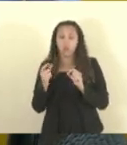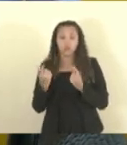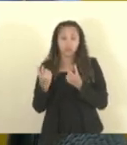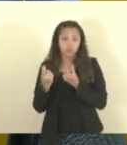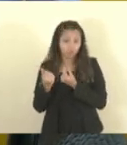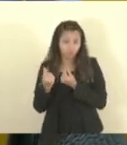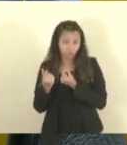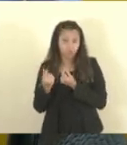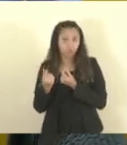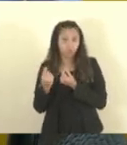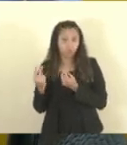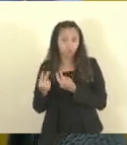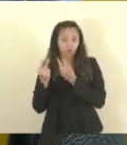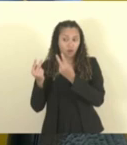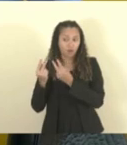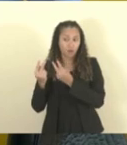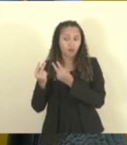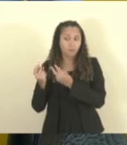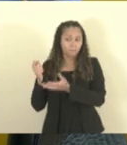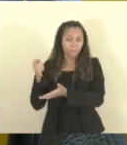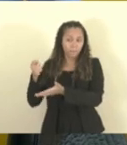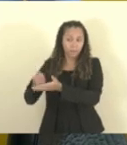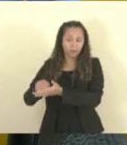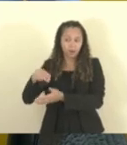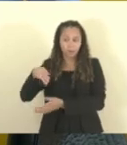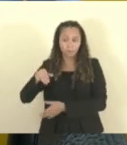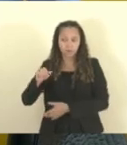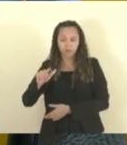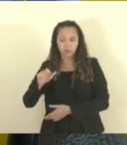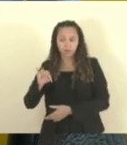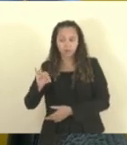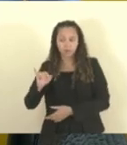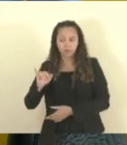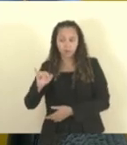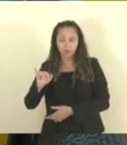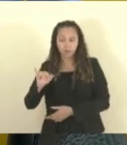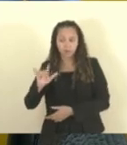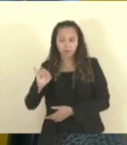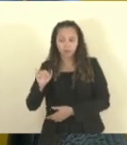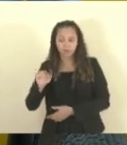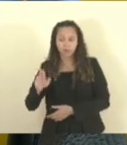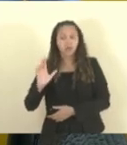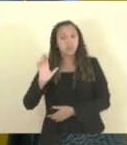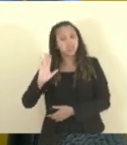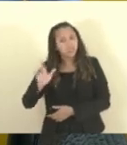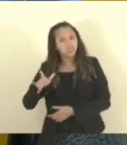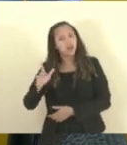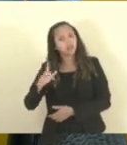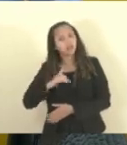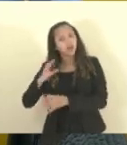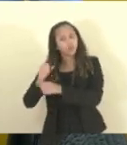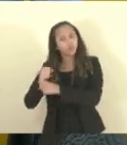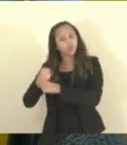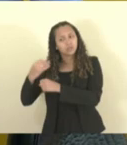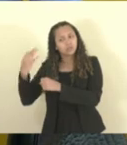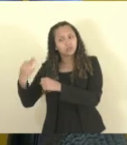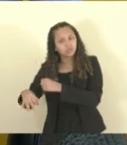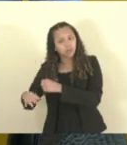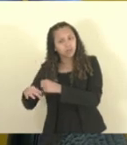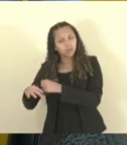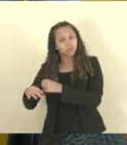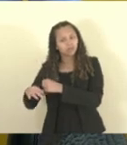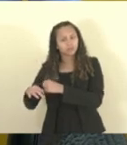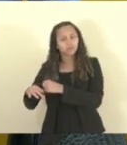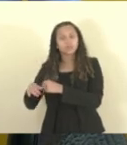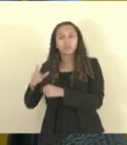para o gasto com os militares já estava previsto no quantitativo orçamentário, ele já está previsto por uma